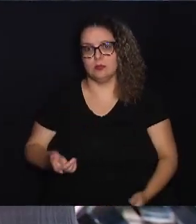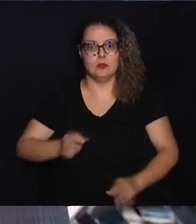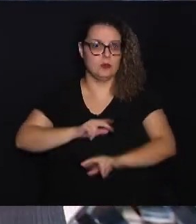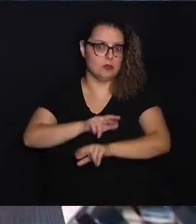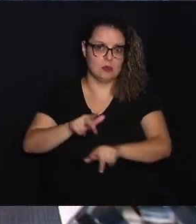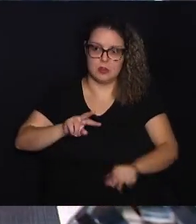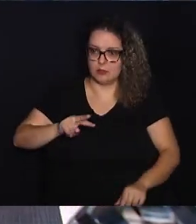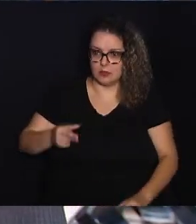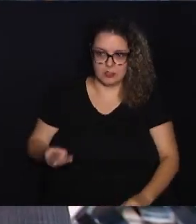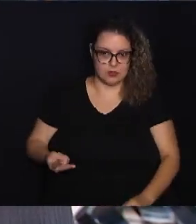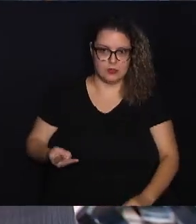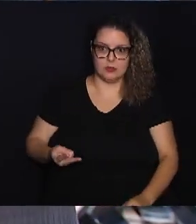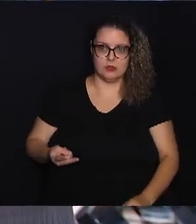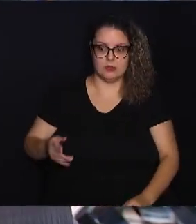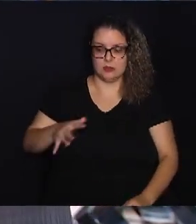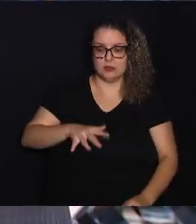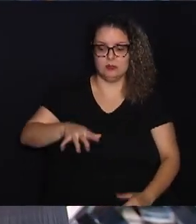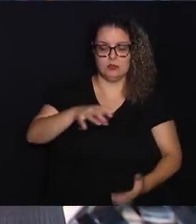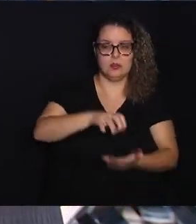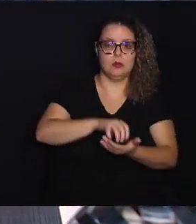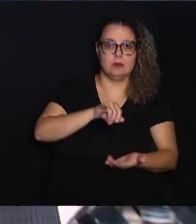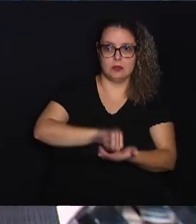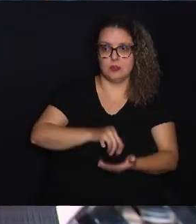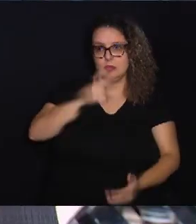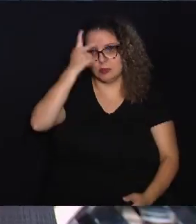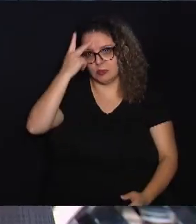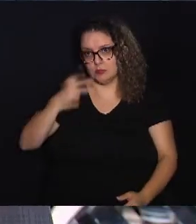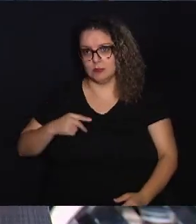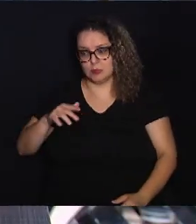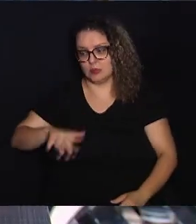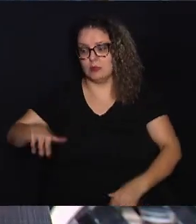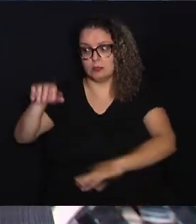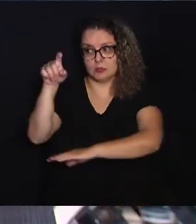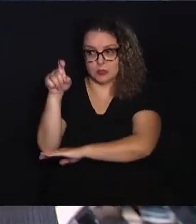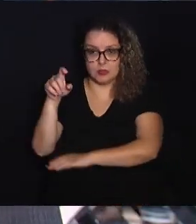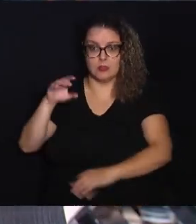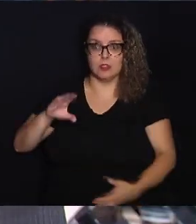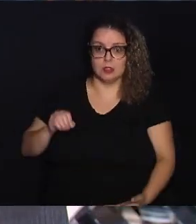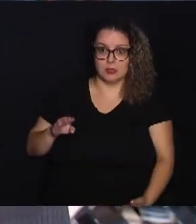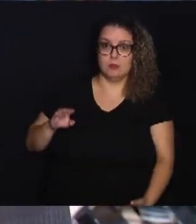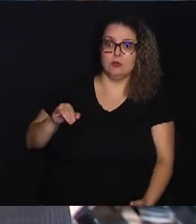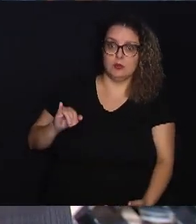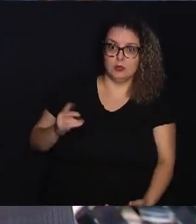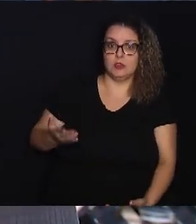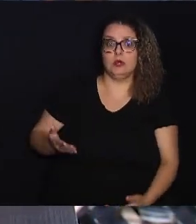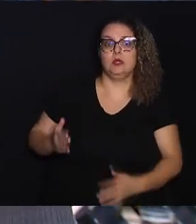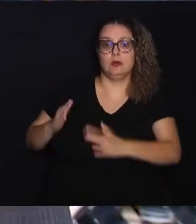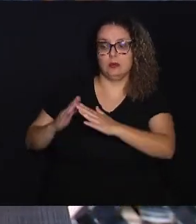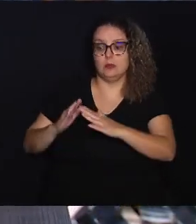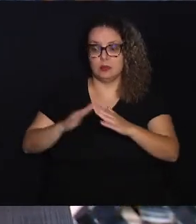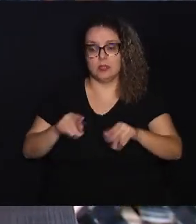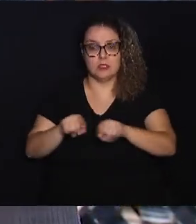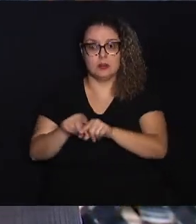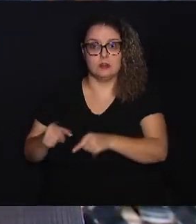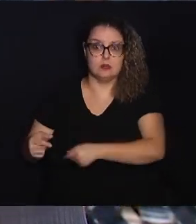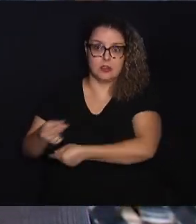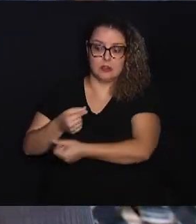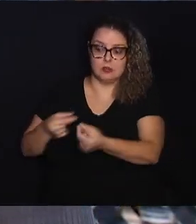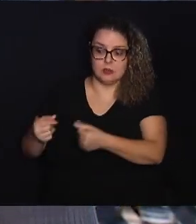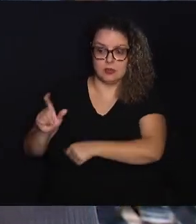por muitas vezes, tanto na região central como o próprio Cambuí, que é um bairro comercial e residencial,